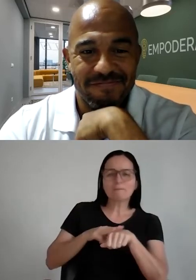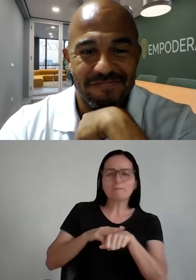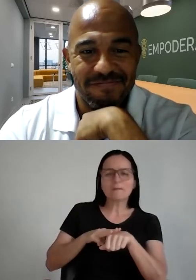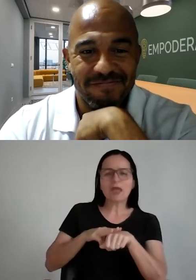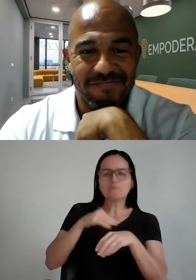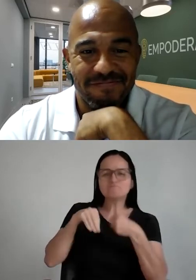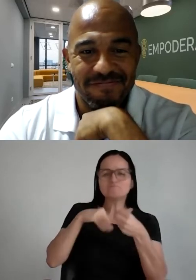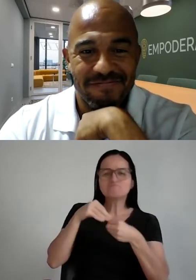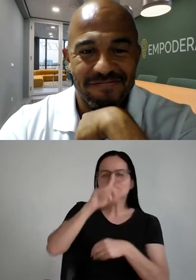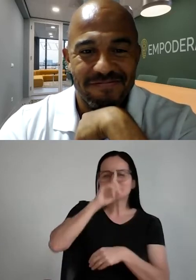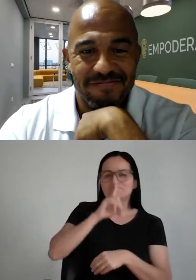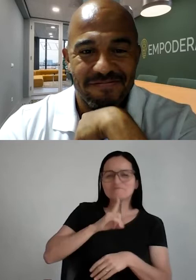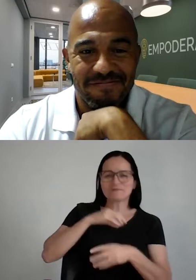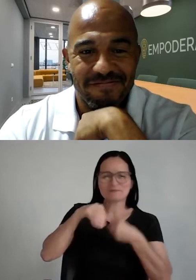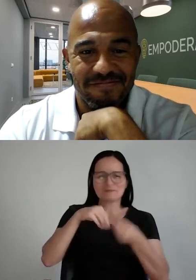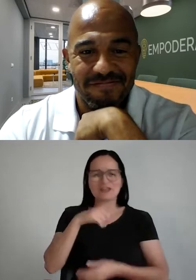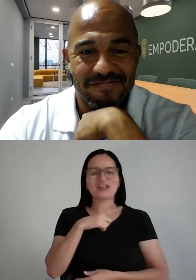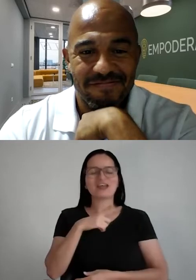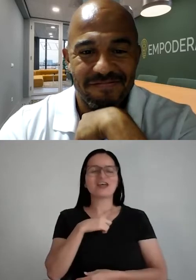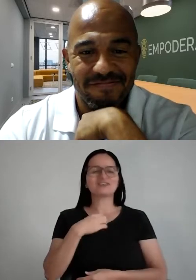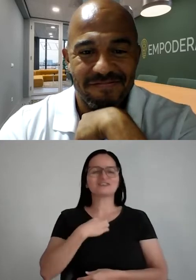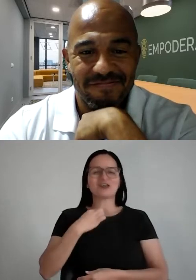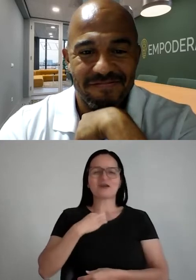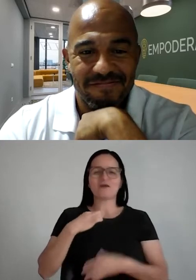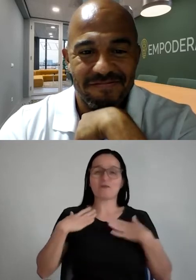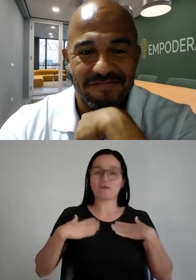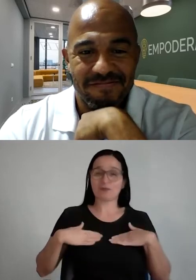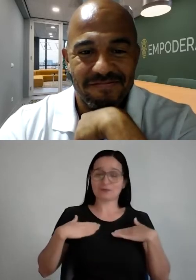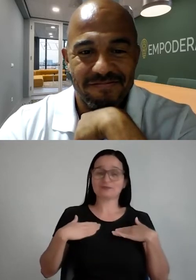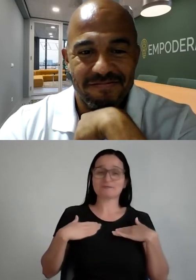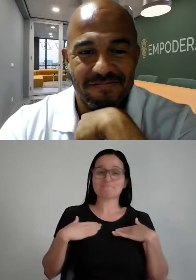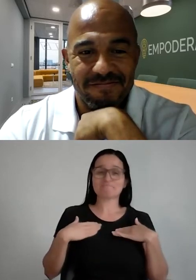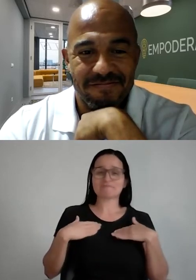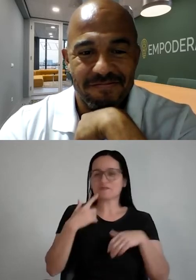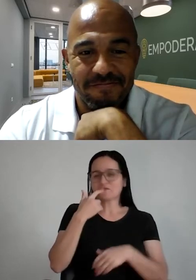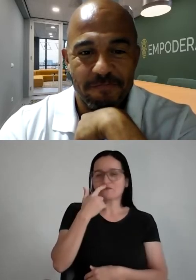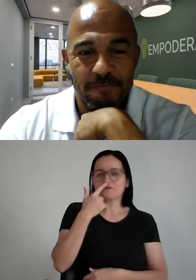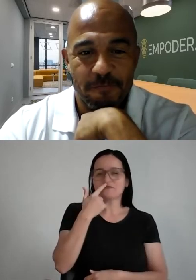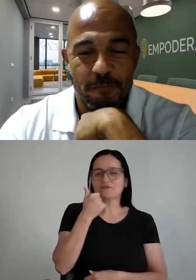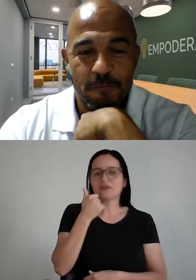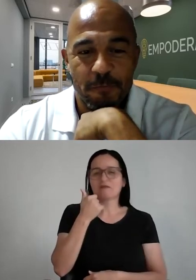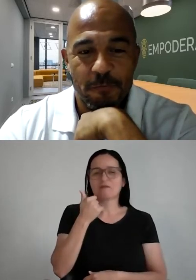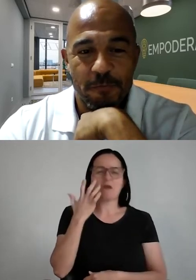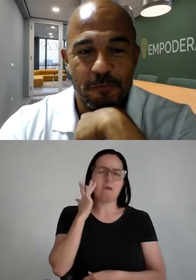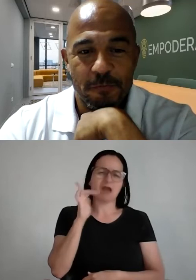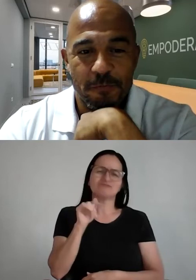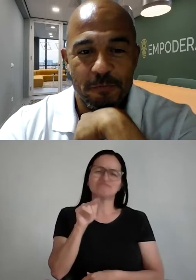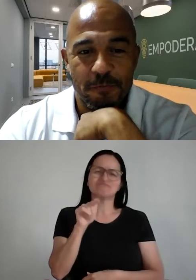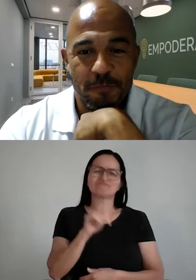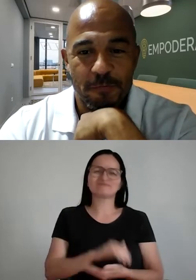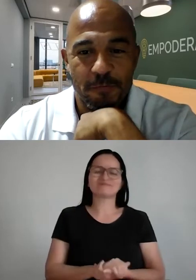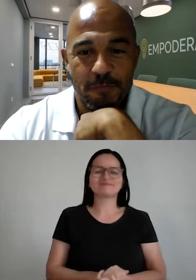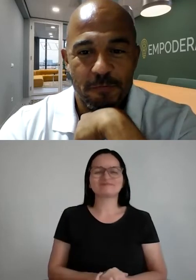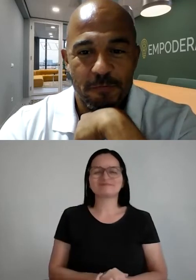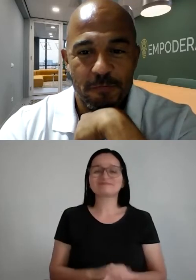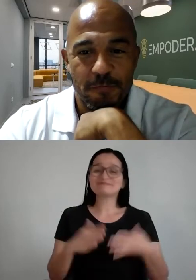louros e estou vestida com uma blusa vermelha, acho que é essa cor. Bom, então eu vou